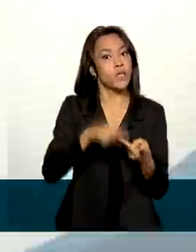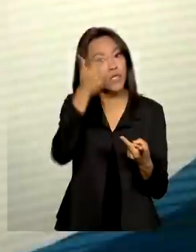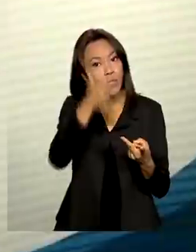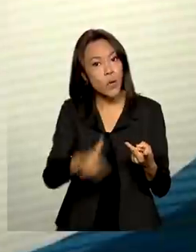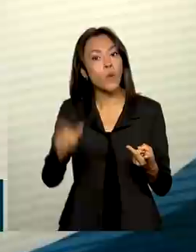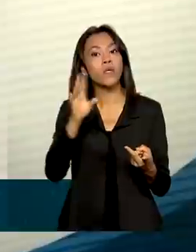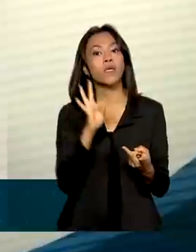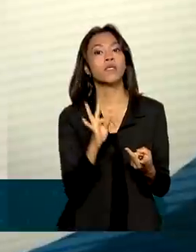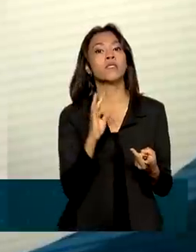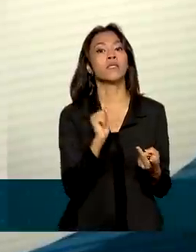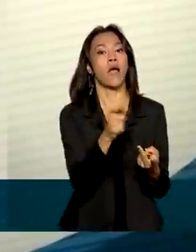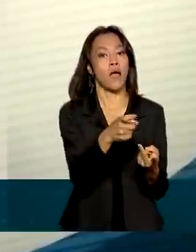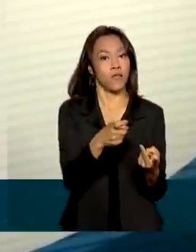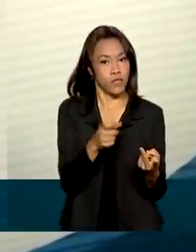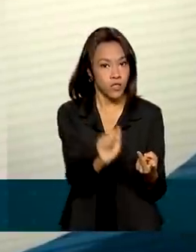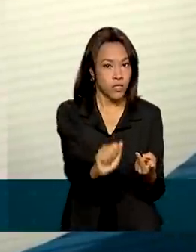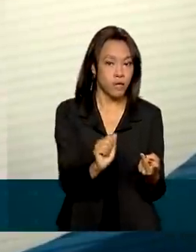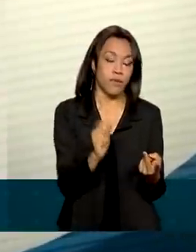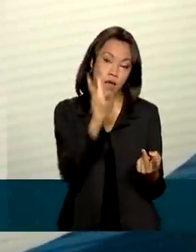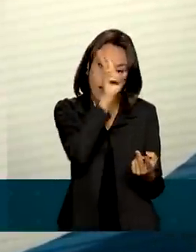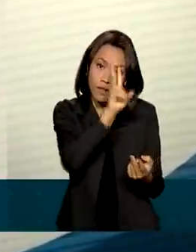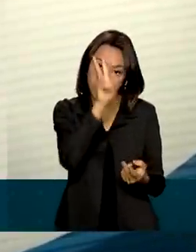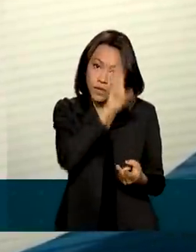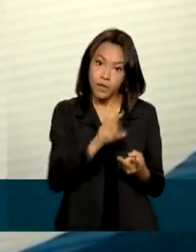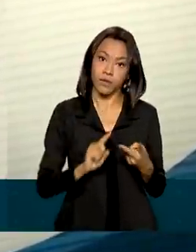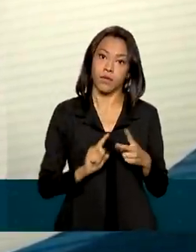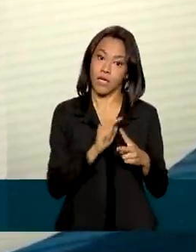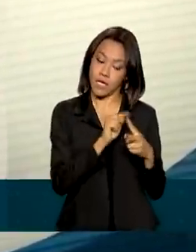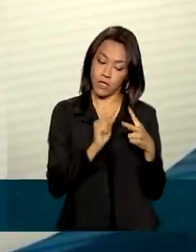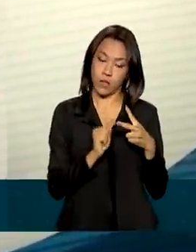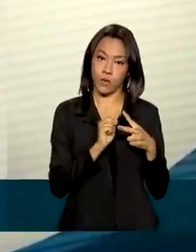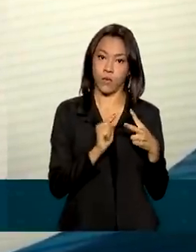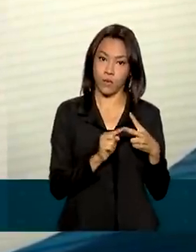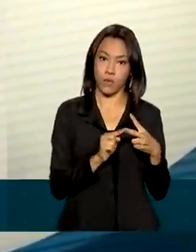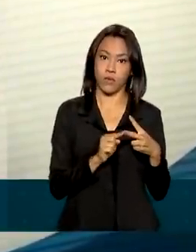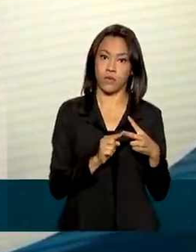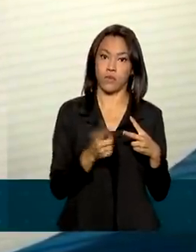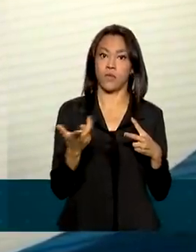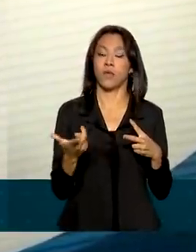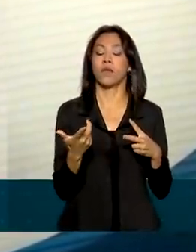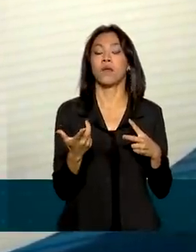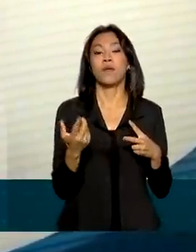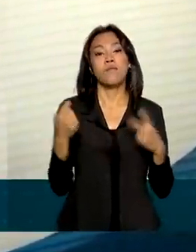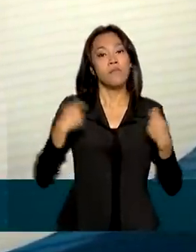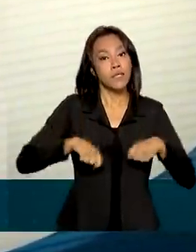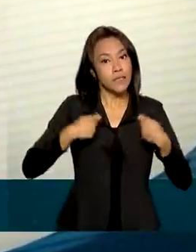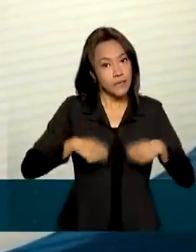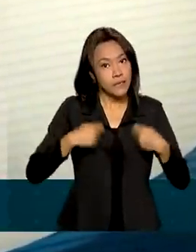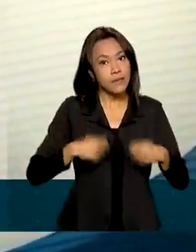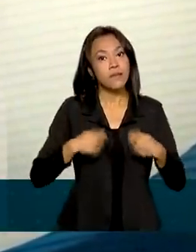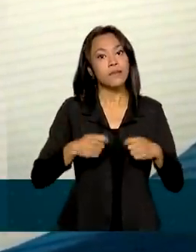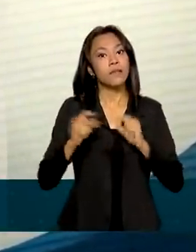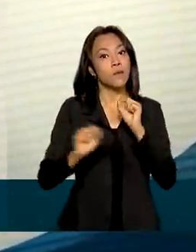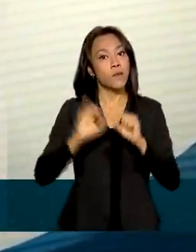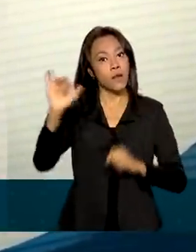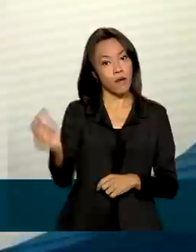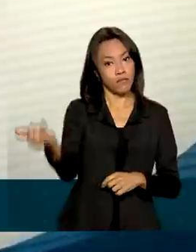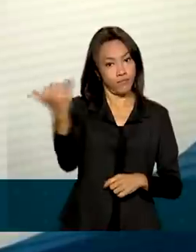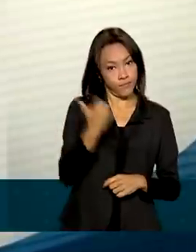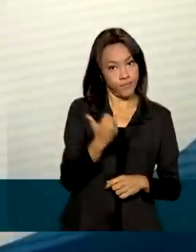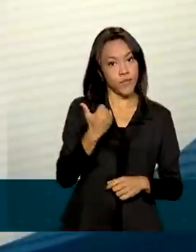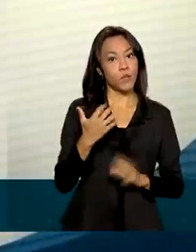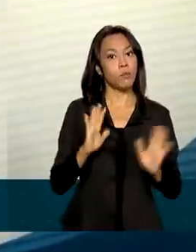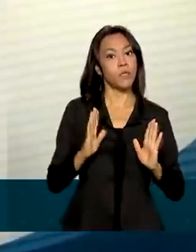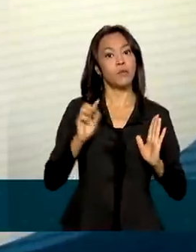aplicadas. Mas, lembrando que esses dois tipos de reembolso e crédito devem ser disponibilizados ao passageiro em